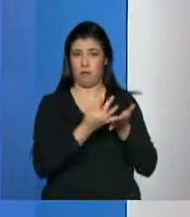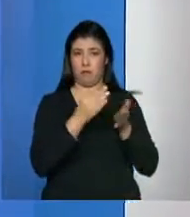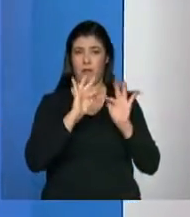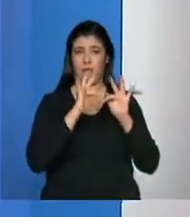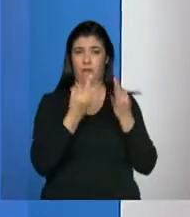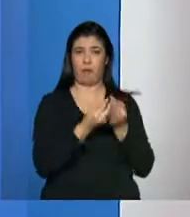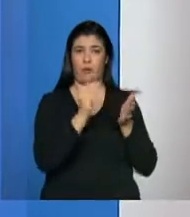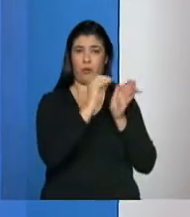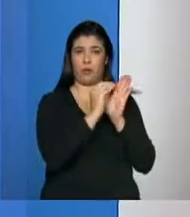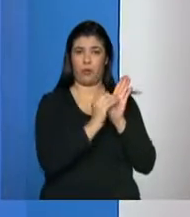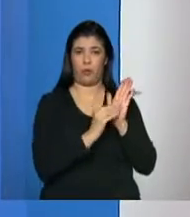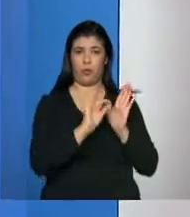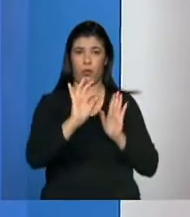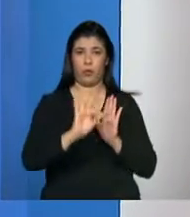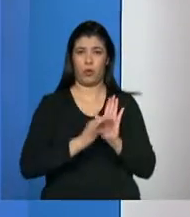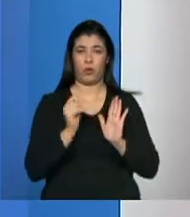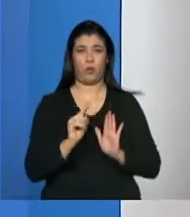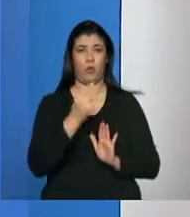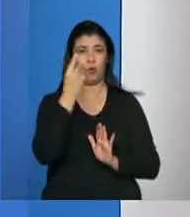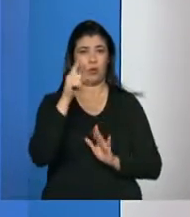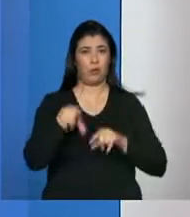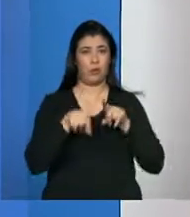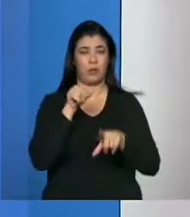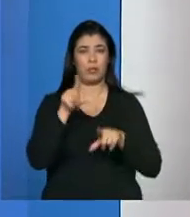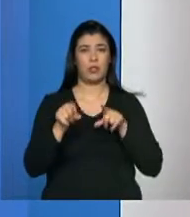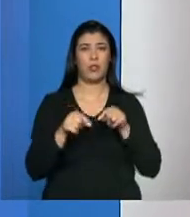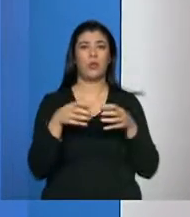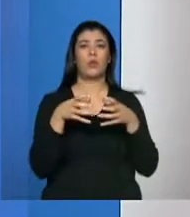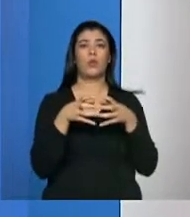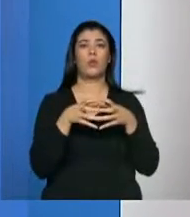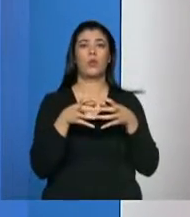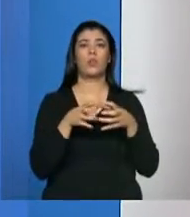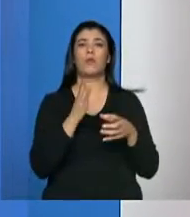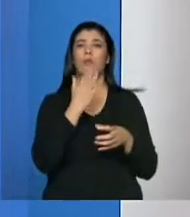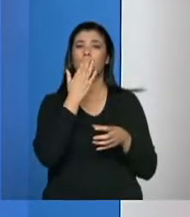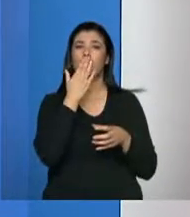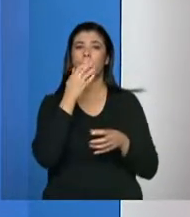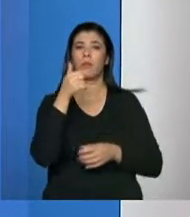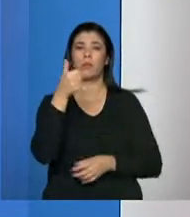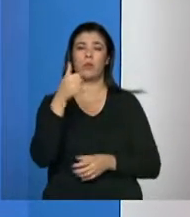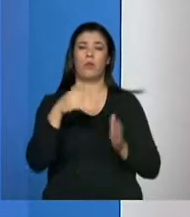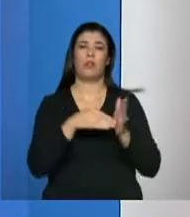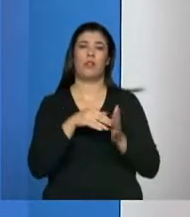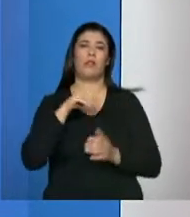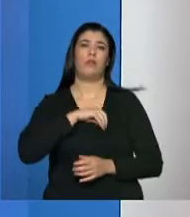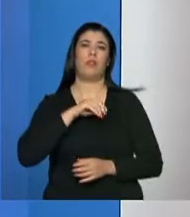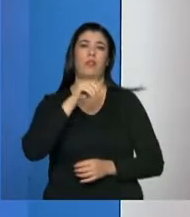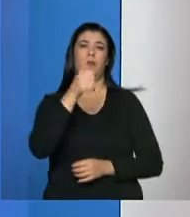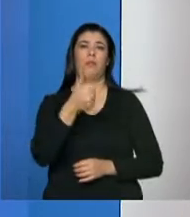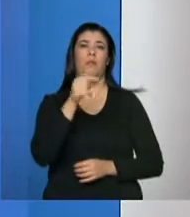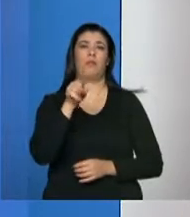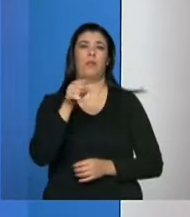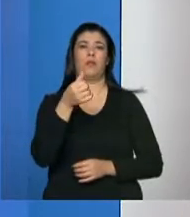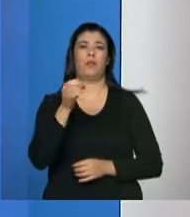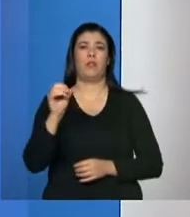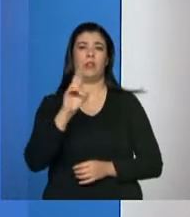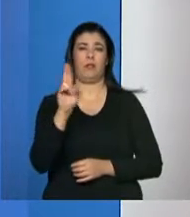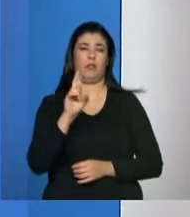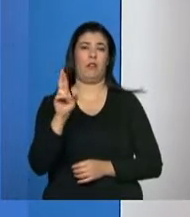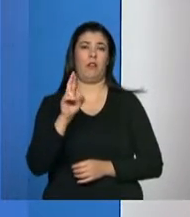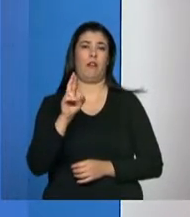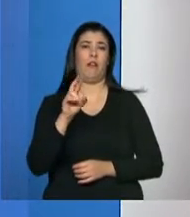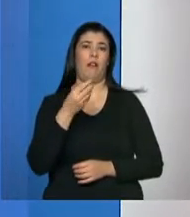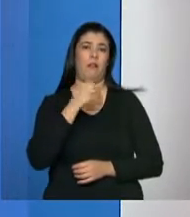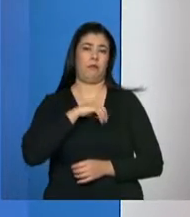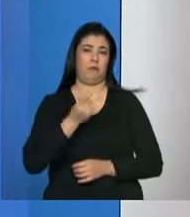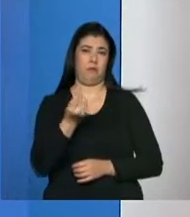poder selecionar as famílias para o Minha Casa Minha Vida, faixa 1, que é até R$.600,00 de renda familiar, né? Que são as